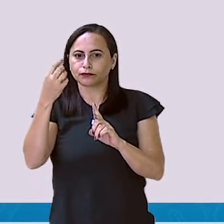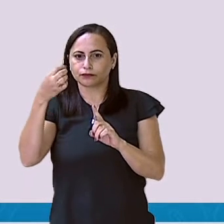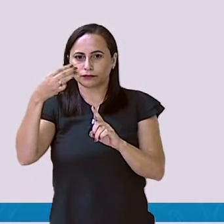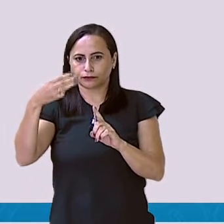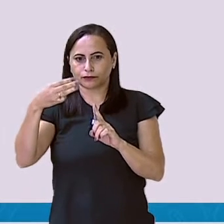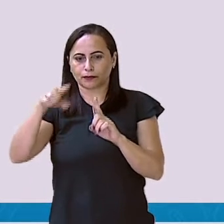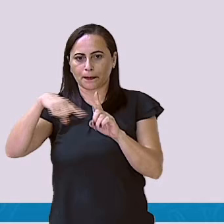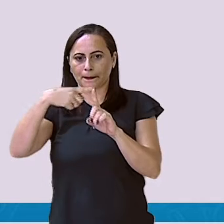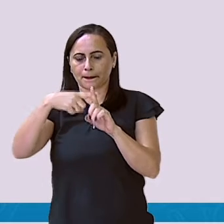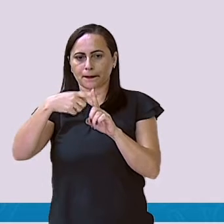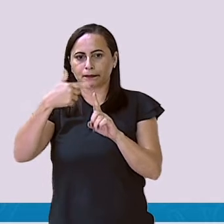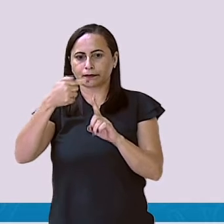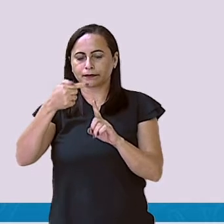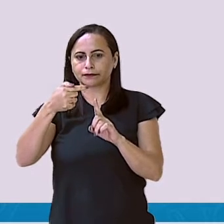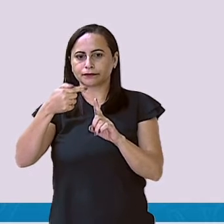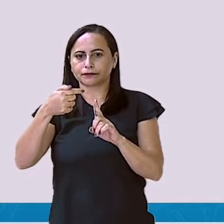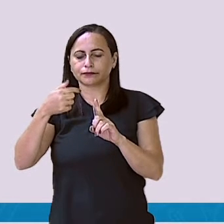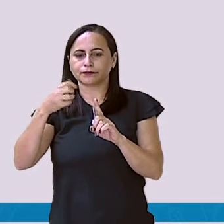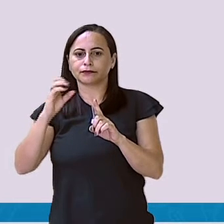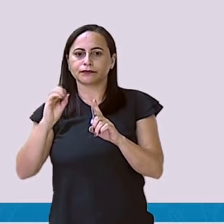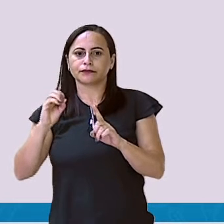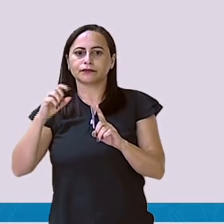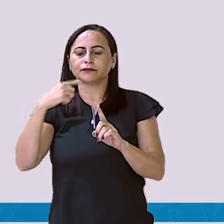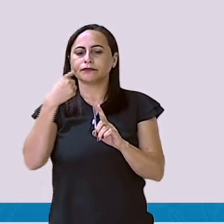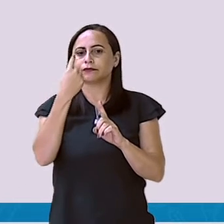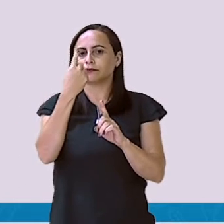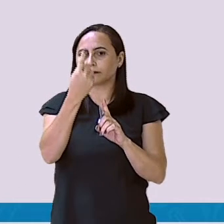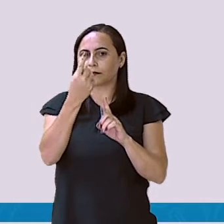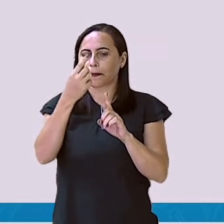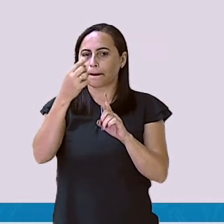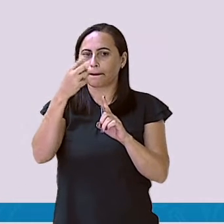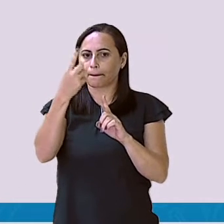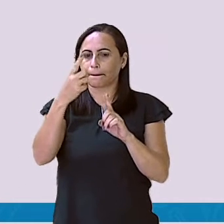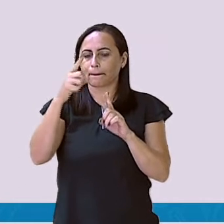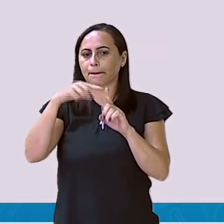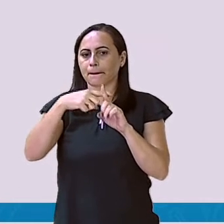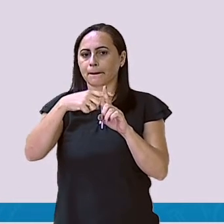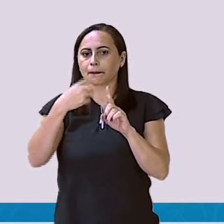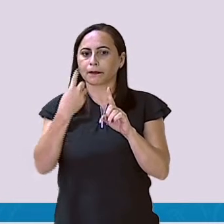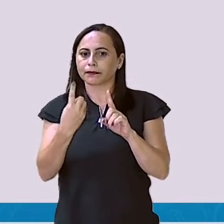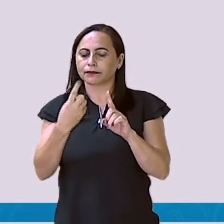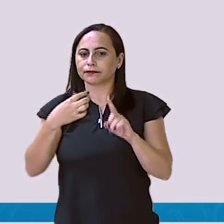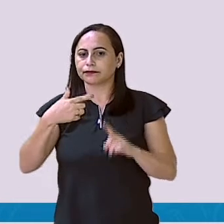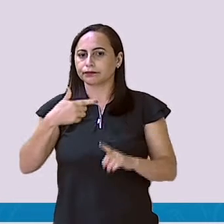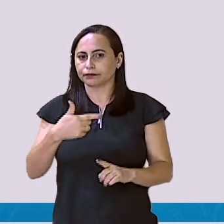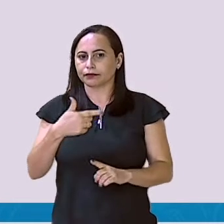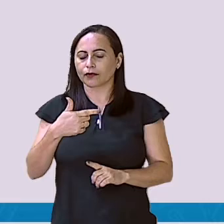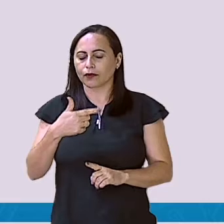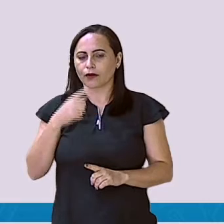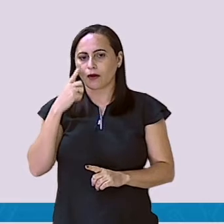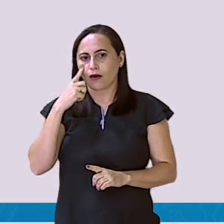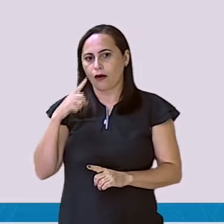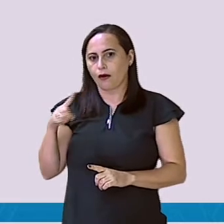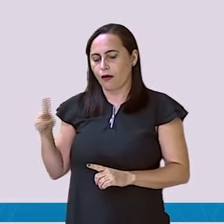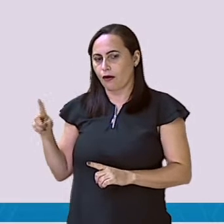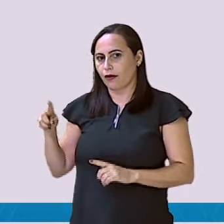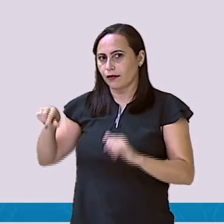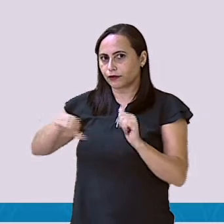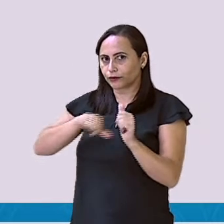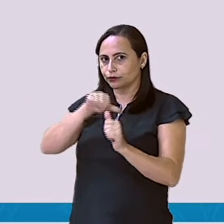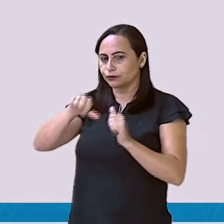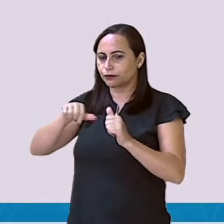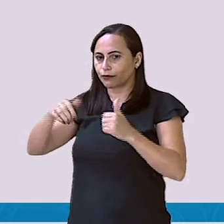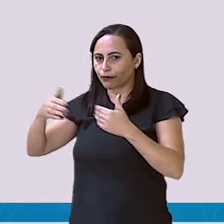Vai 1. E 1 mais 1, 2. Então, observe, olha, que houve uma troca de